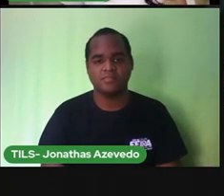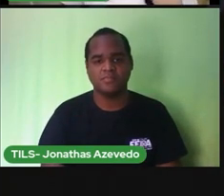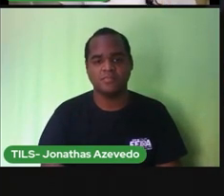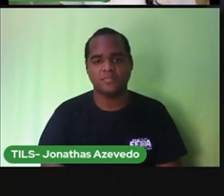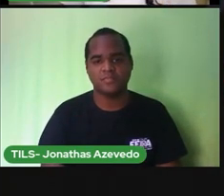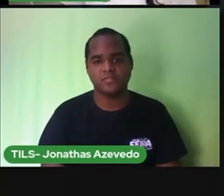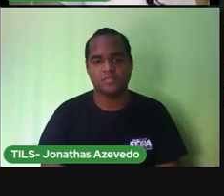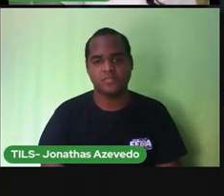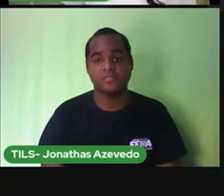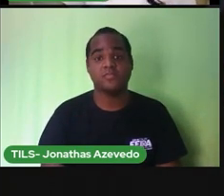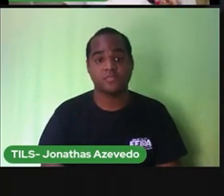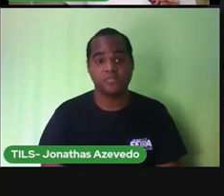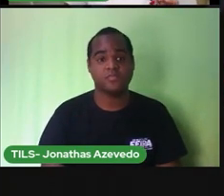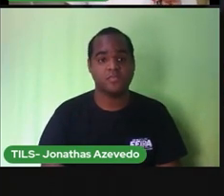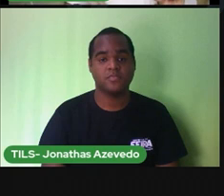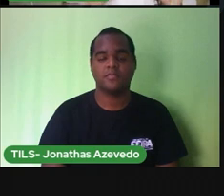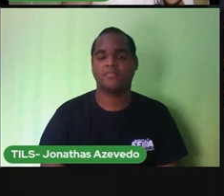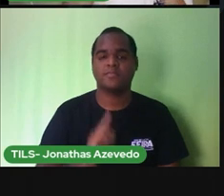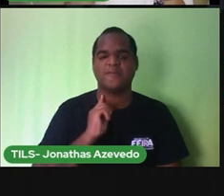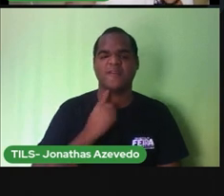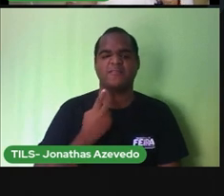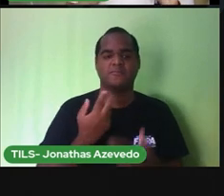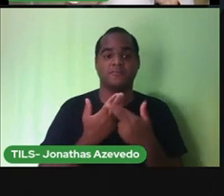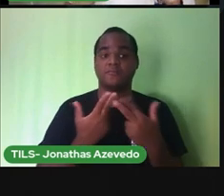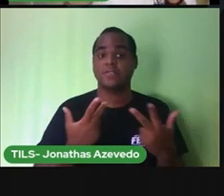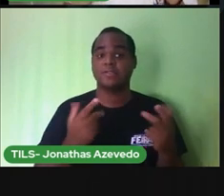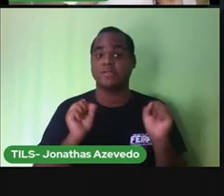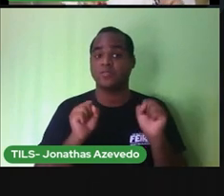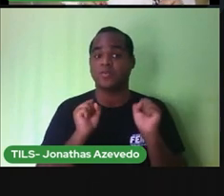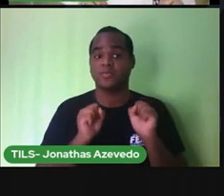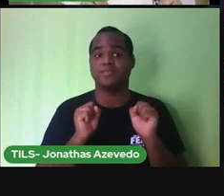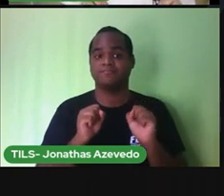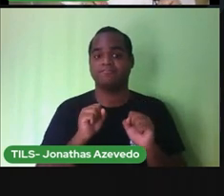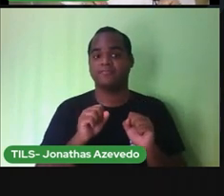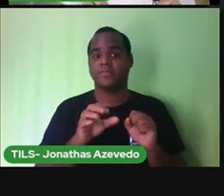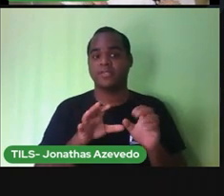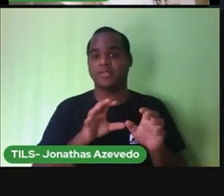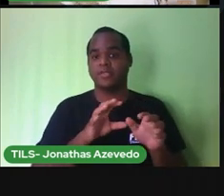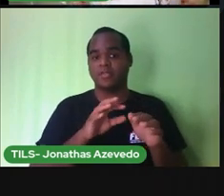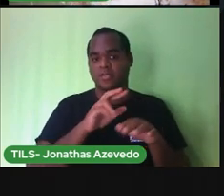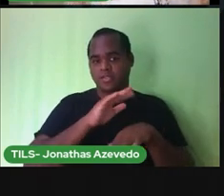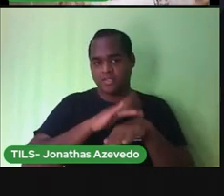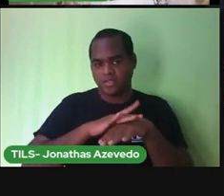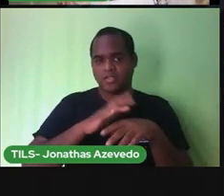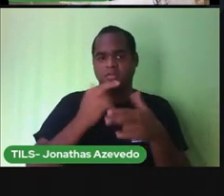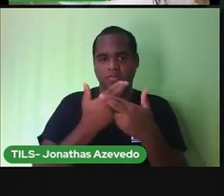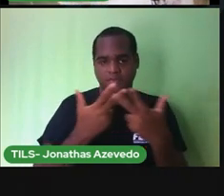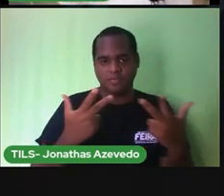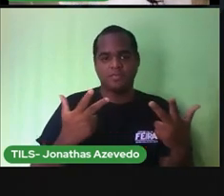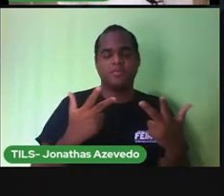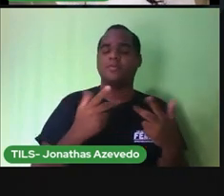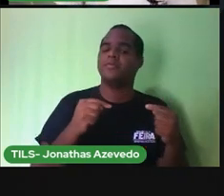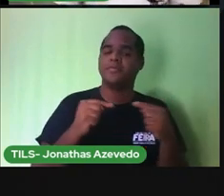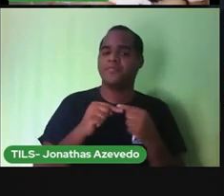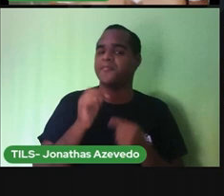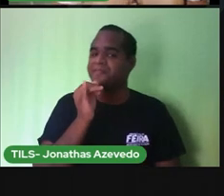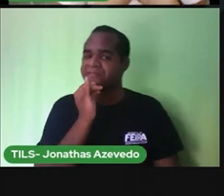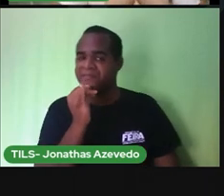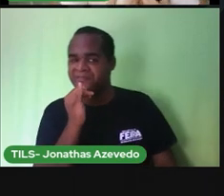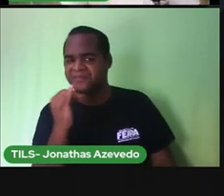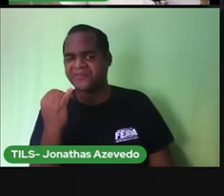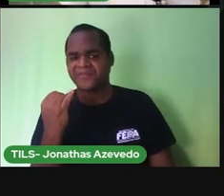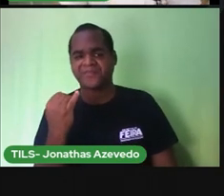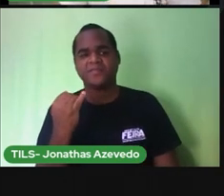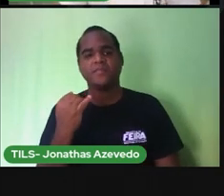A falta de higiene contribui para o aparecimento de muitas doenças e um exemplo delas é